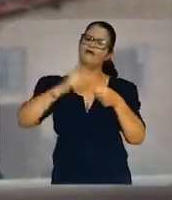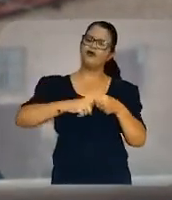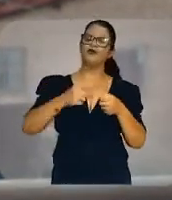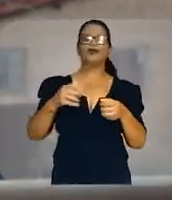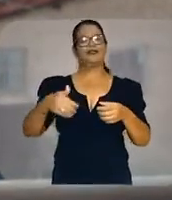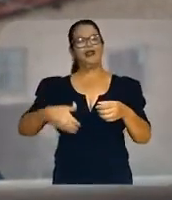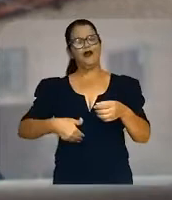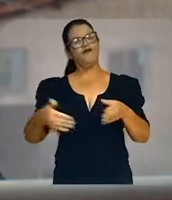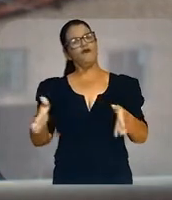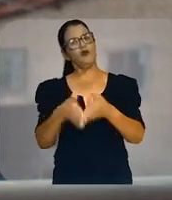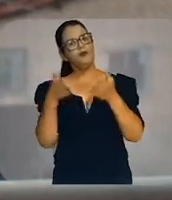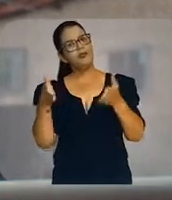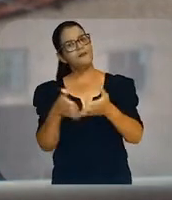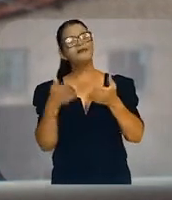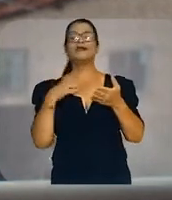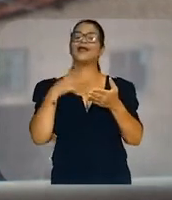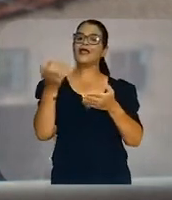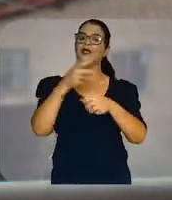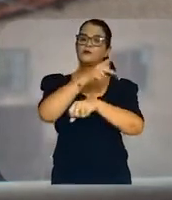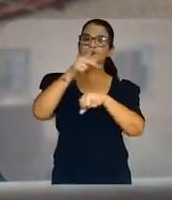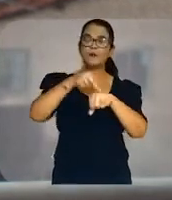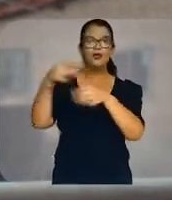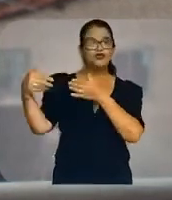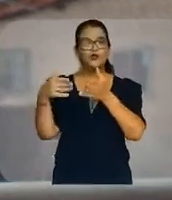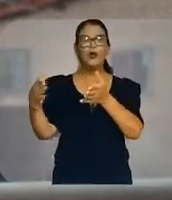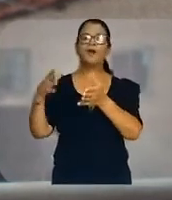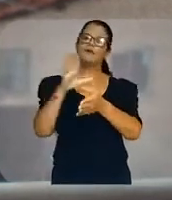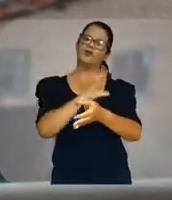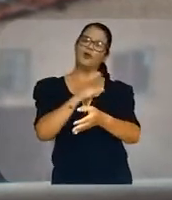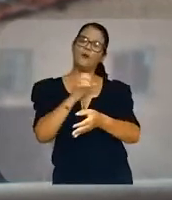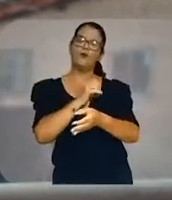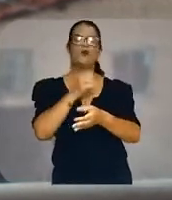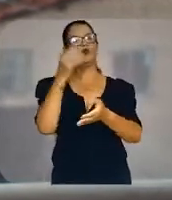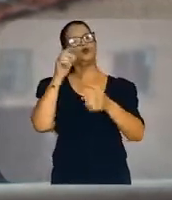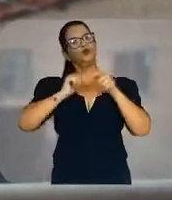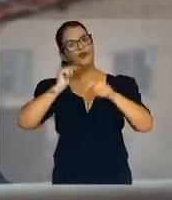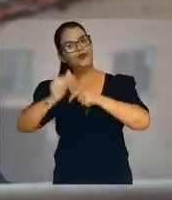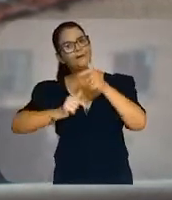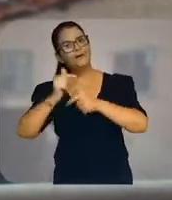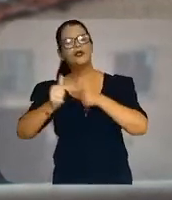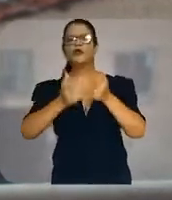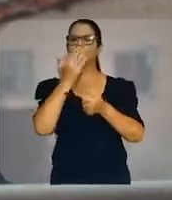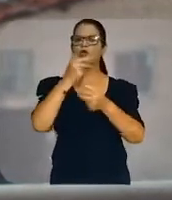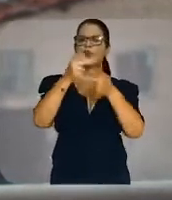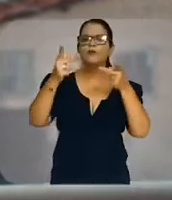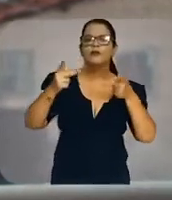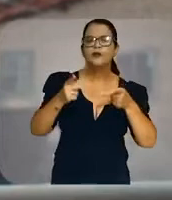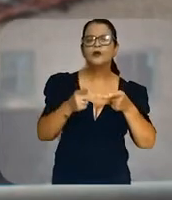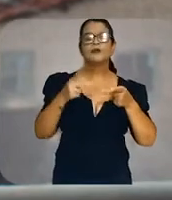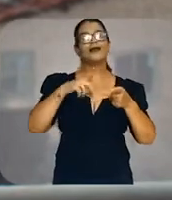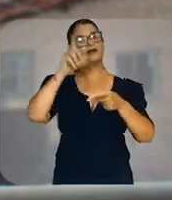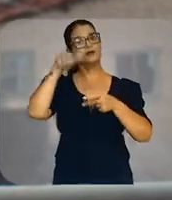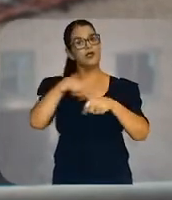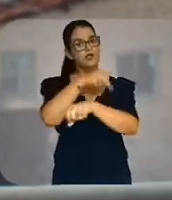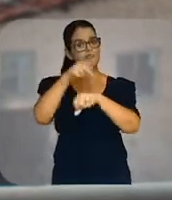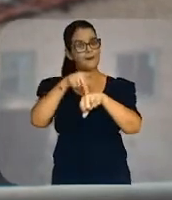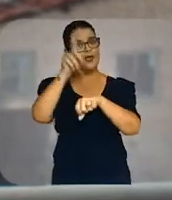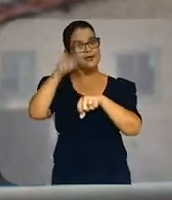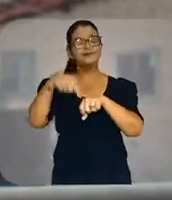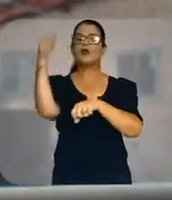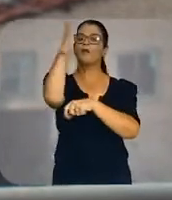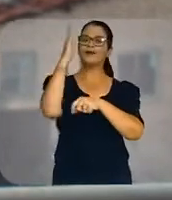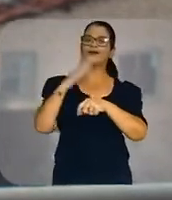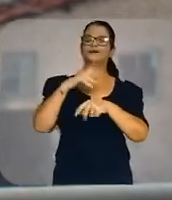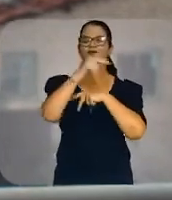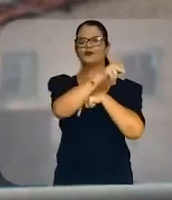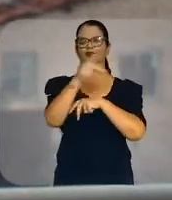volta da fome e da miséria. Queremos um país no caminho do amor, do emprego, da comida no prato. E esse país é